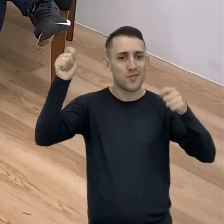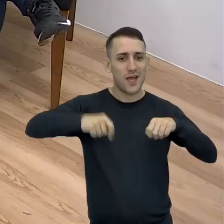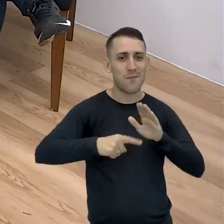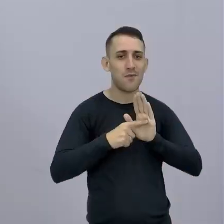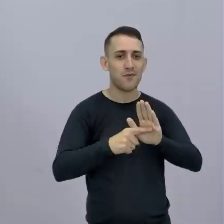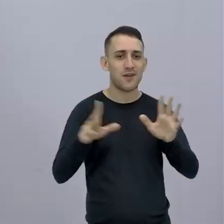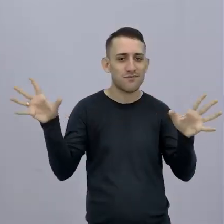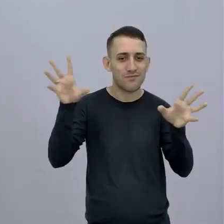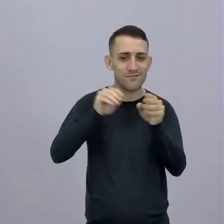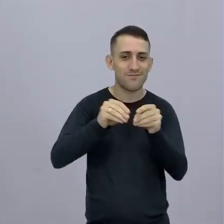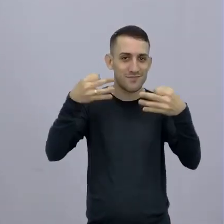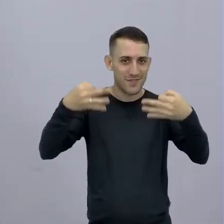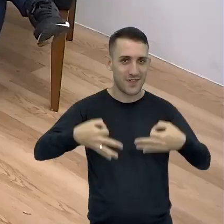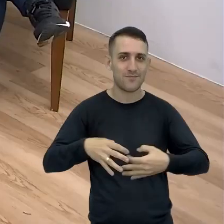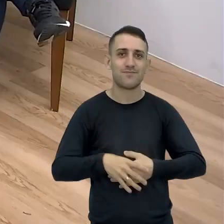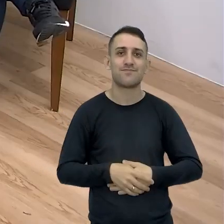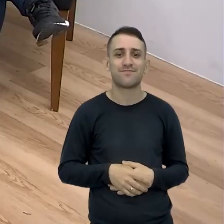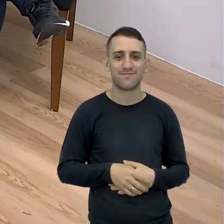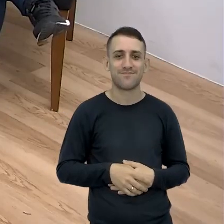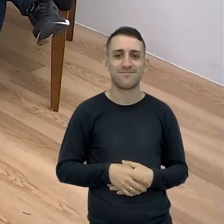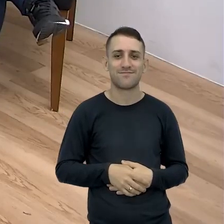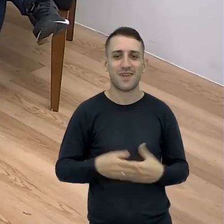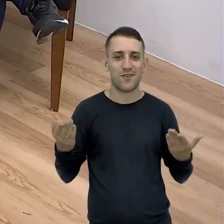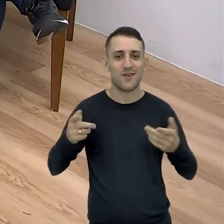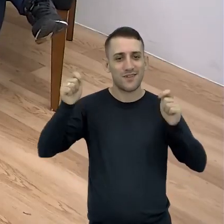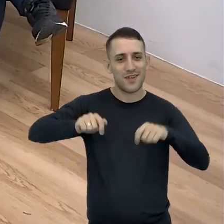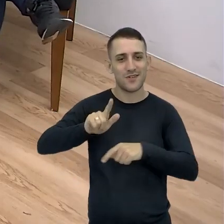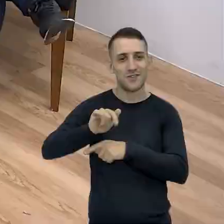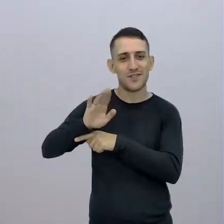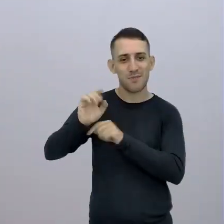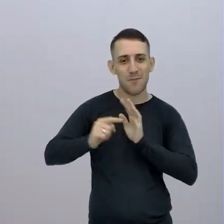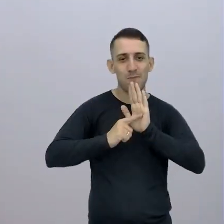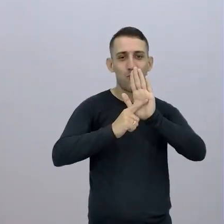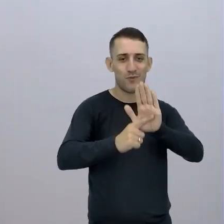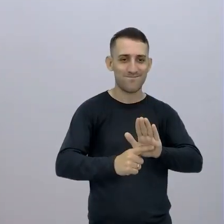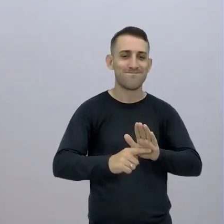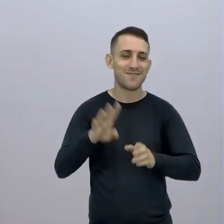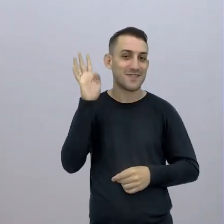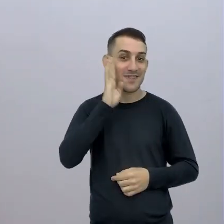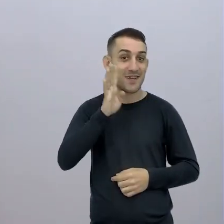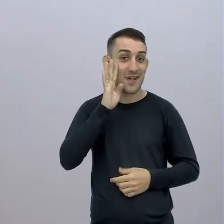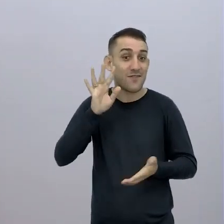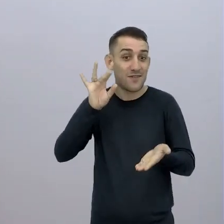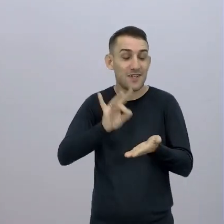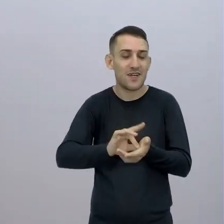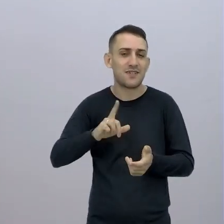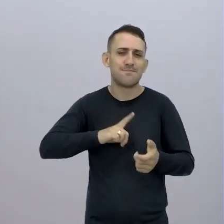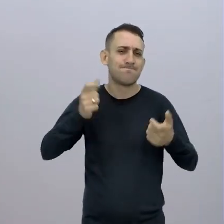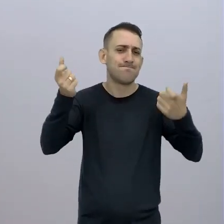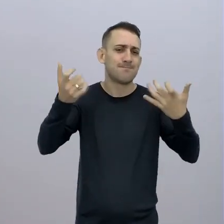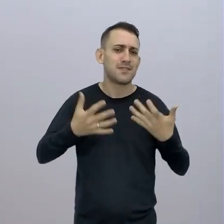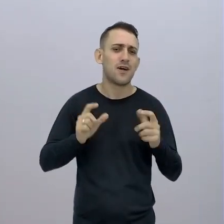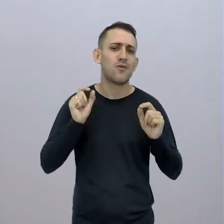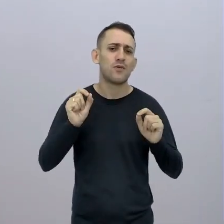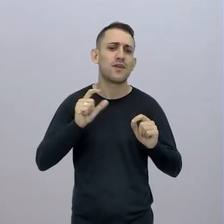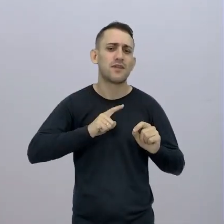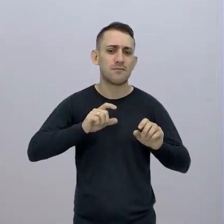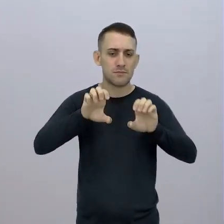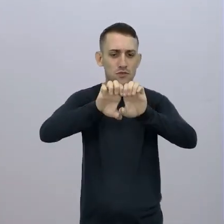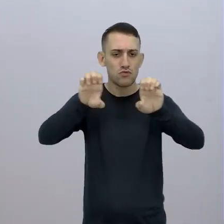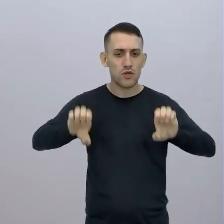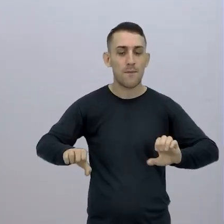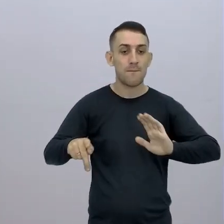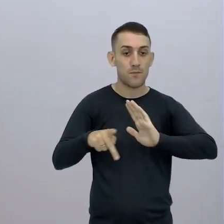Fazendo um resumão a isso Certo? Certo Então tá bom Agora o Giba vai mostrar O nosso mapa mental Muito legal A ideia é explicar Como que está estruturado